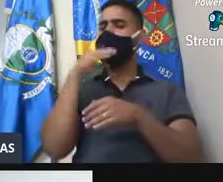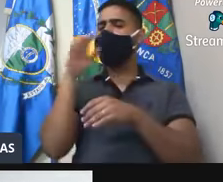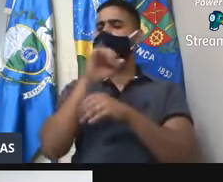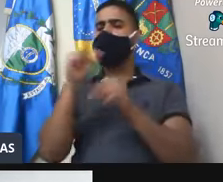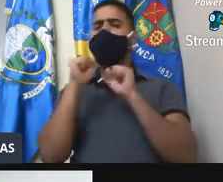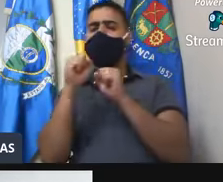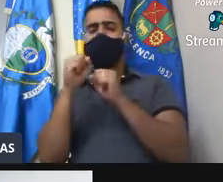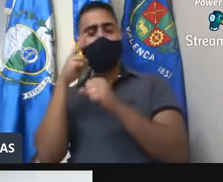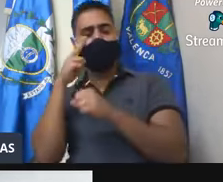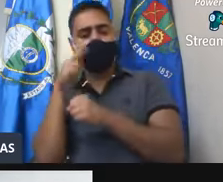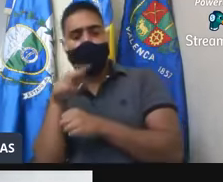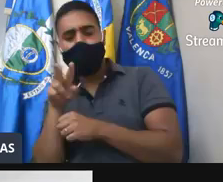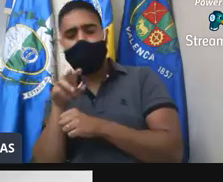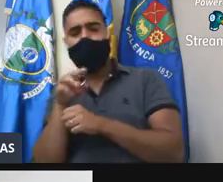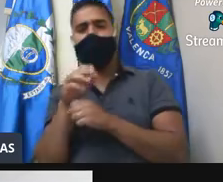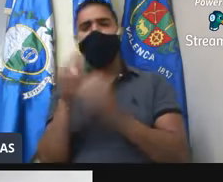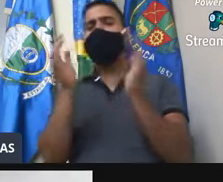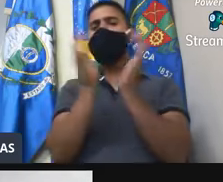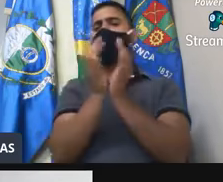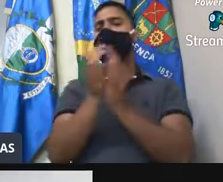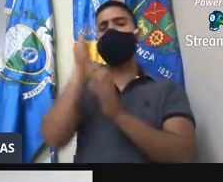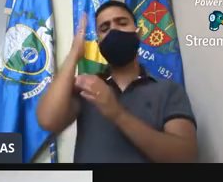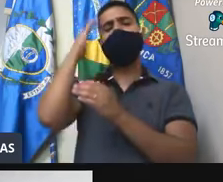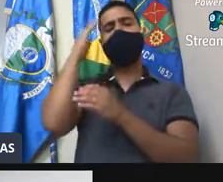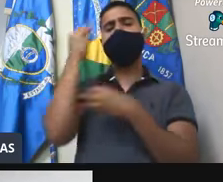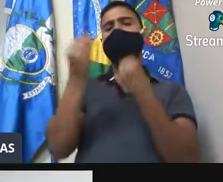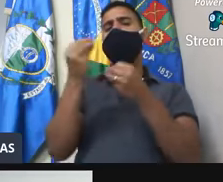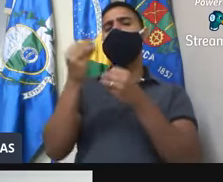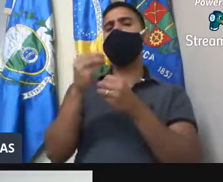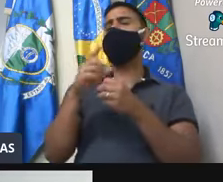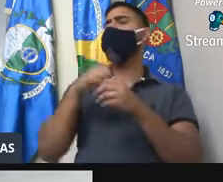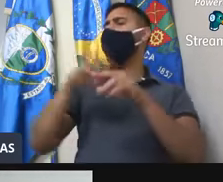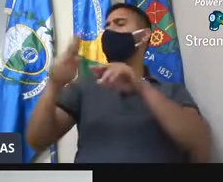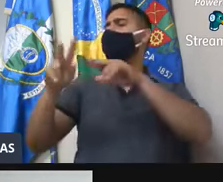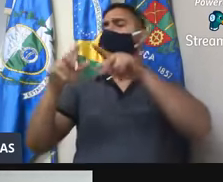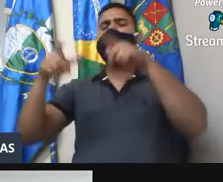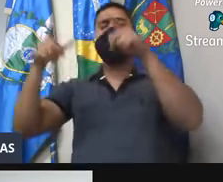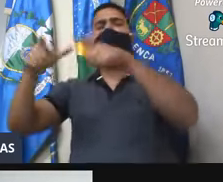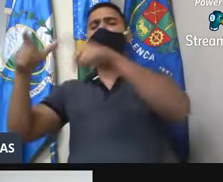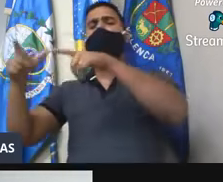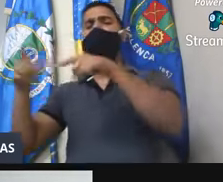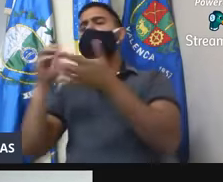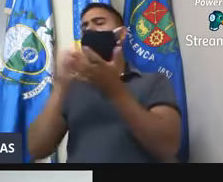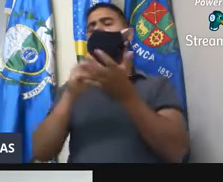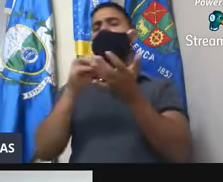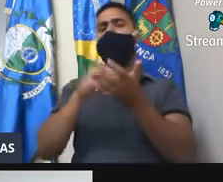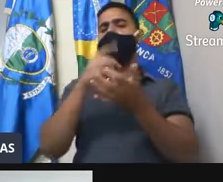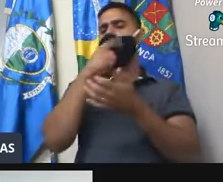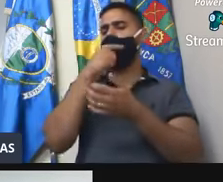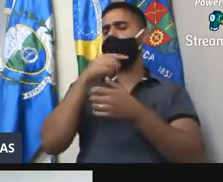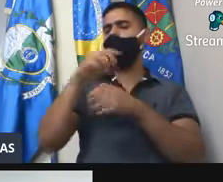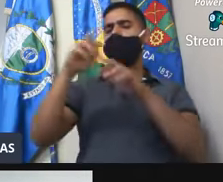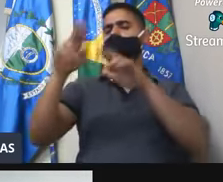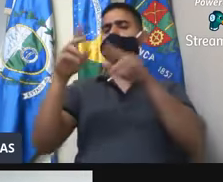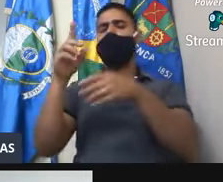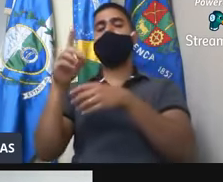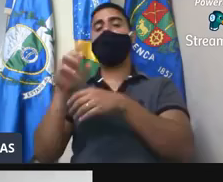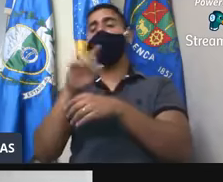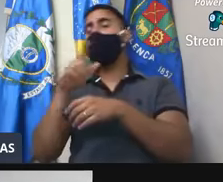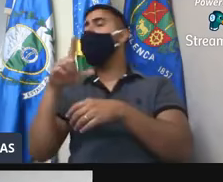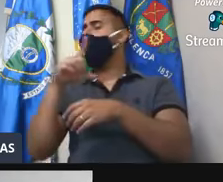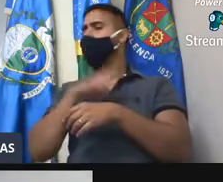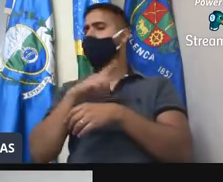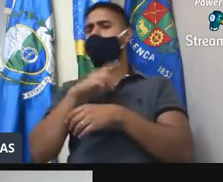possibilidade de uma reavaliação para a equipe técnica da CEDAI. Vários são os bairros que sofrem com desabastecimento de água na cidade e quando o abastecimento